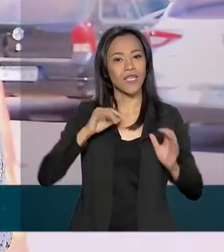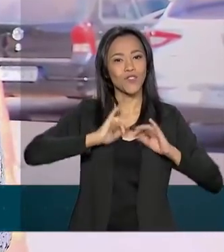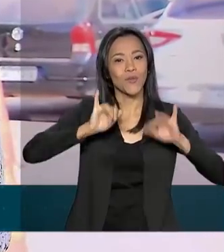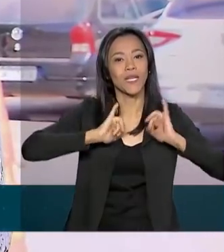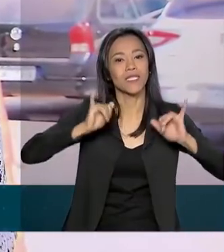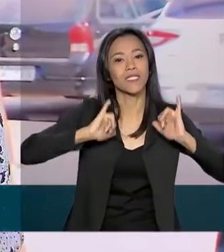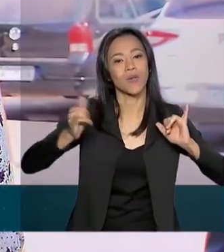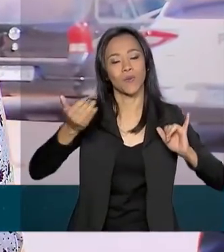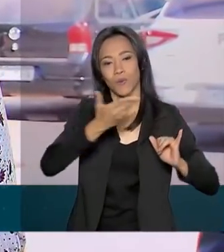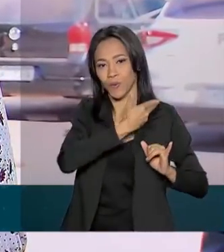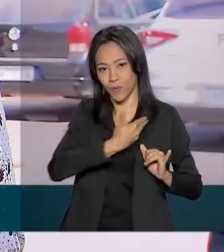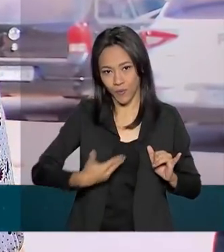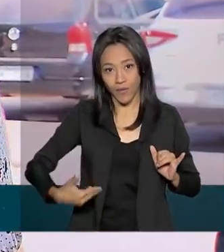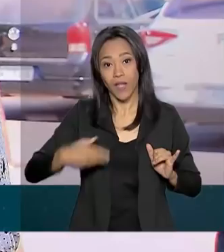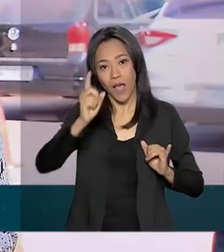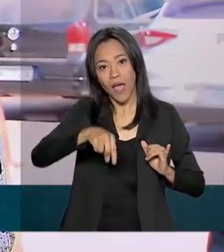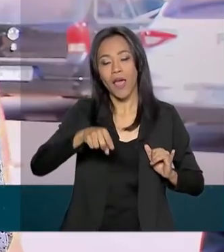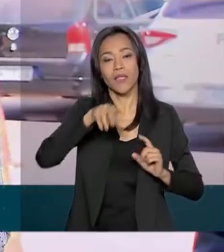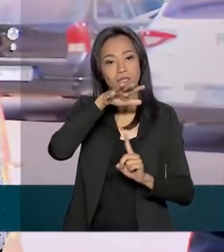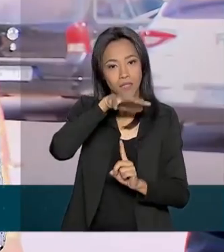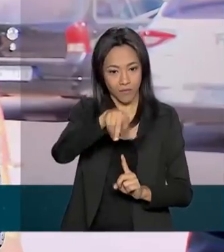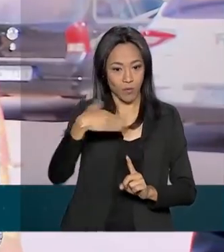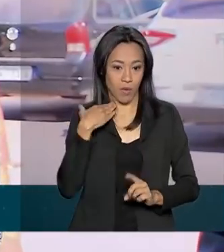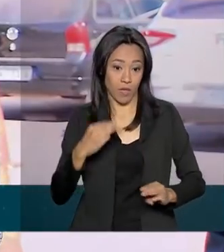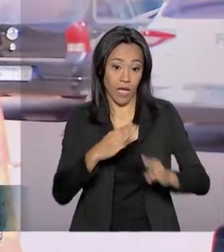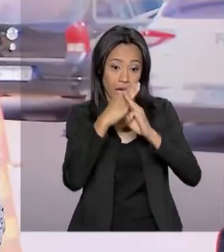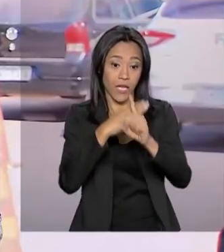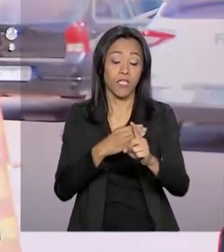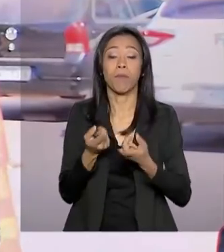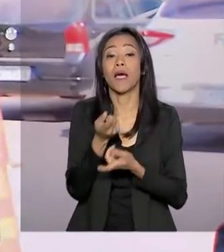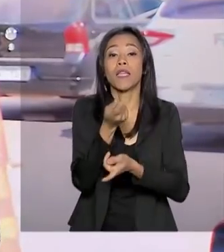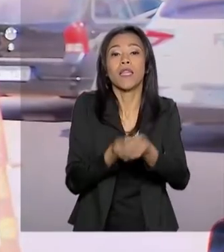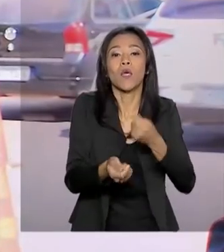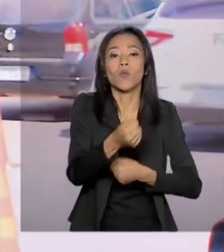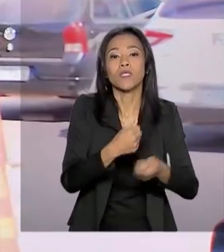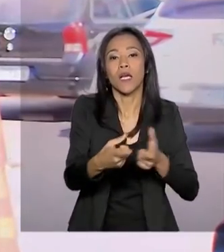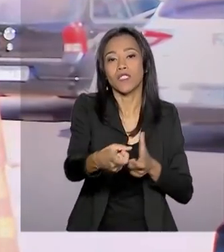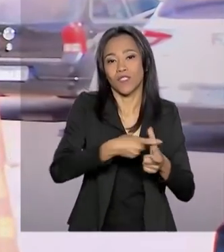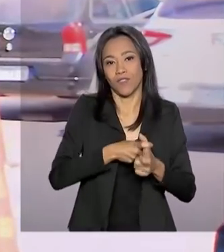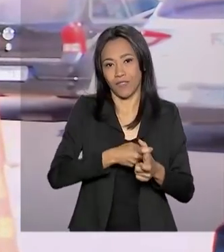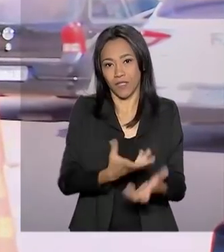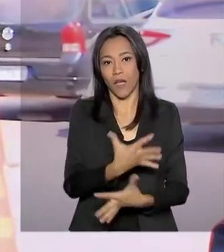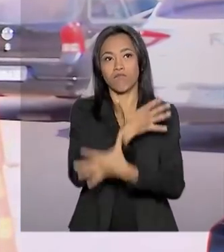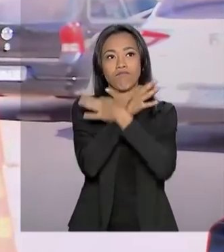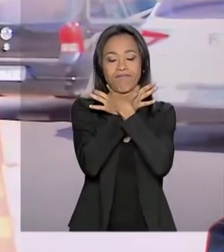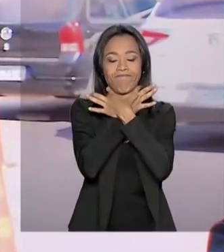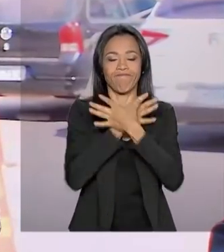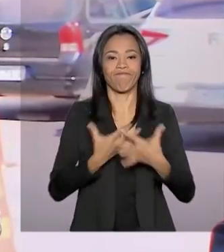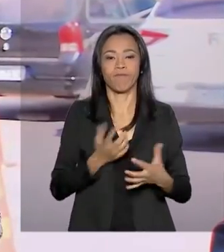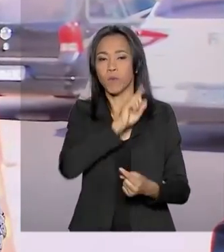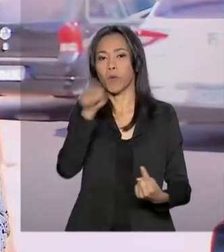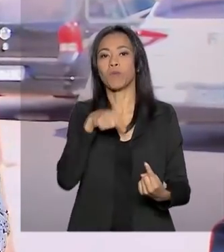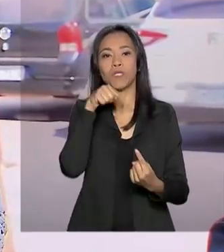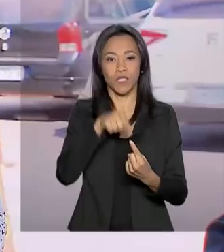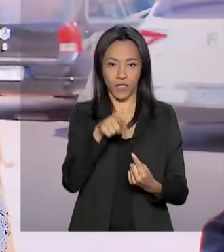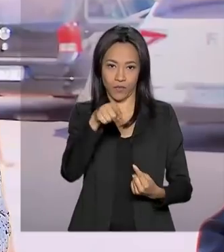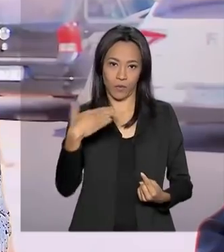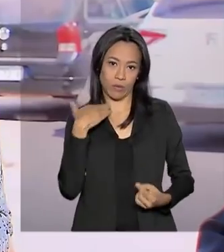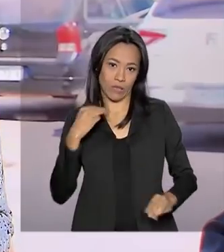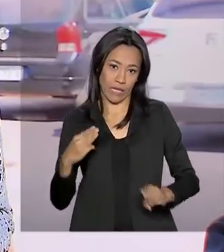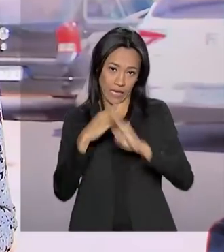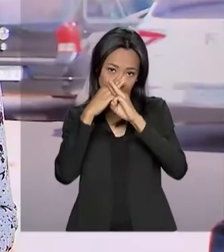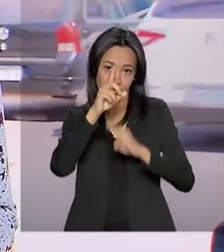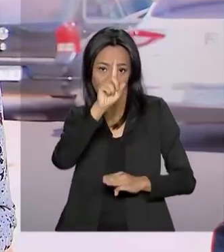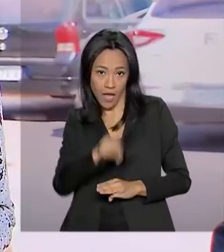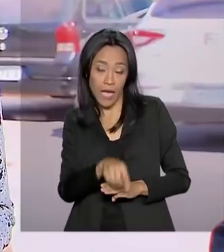renegociação e liquidação de dívidas de clientes que estão em dificuldades financeiras. E a intenção da Caixa é atingir